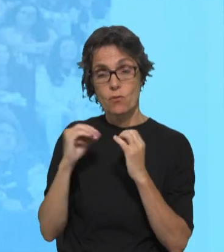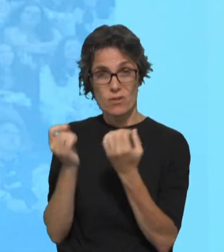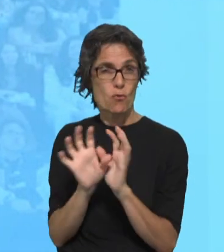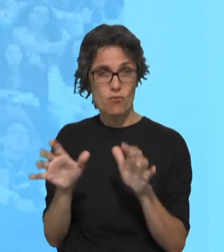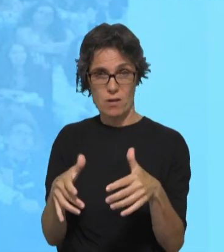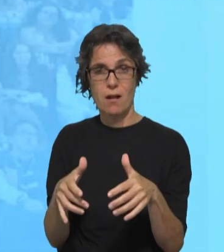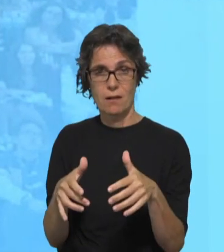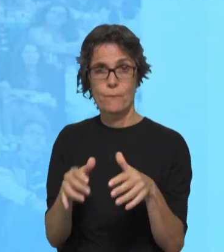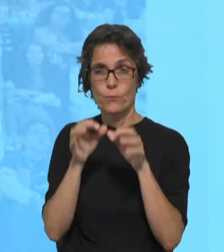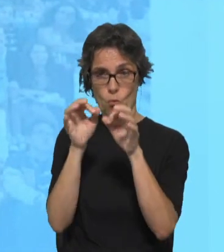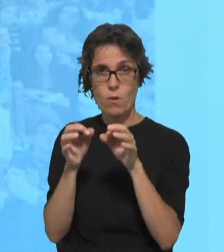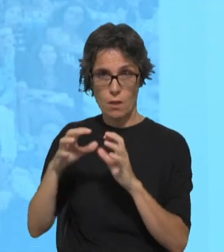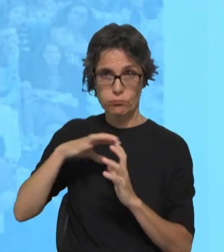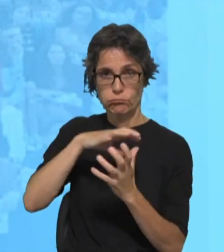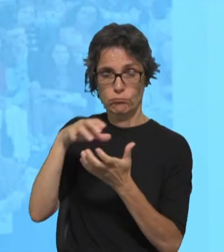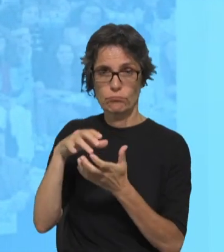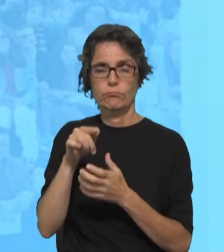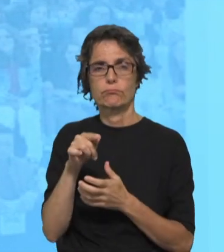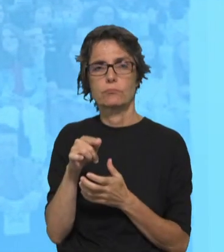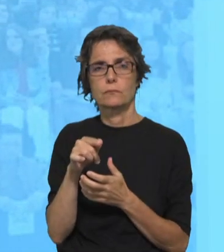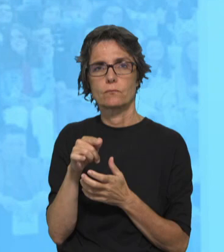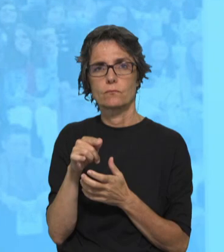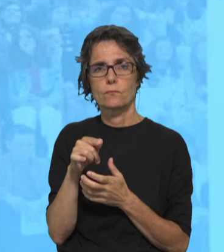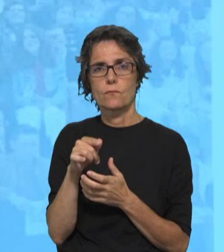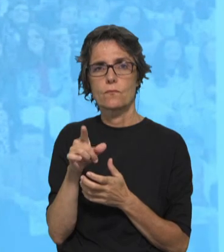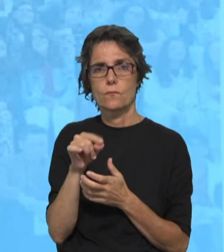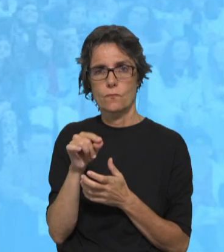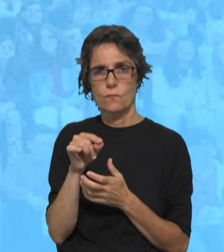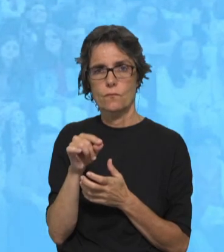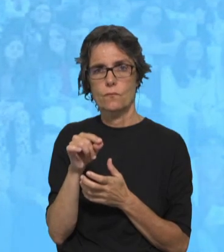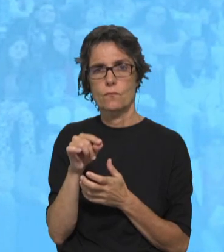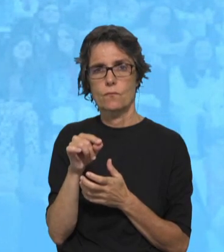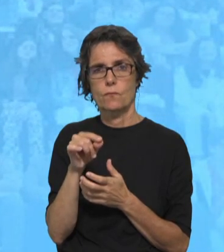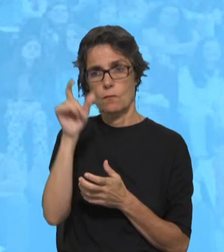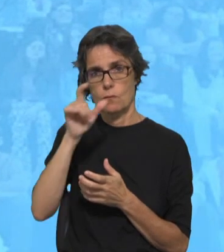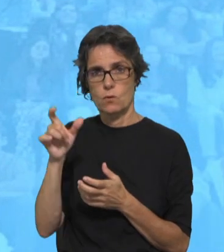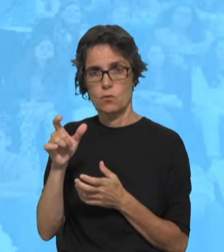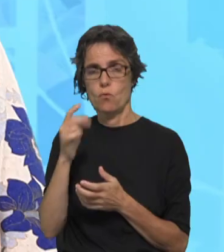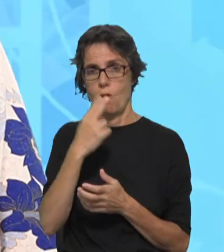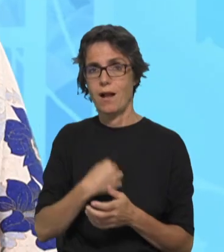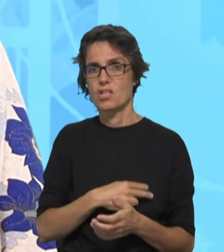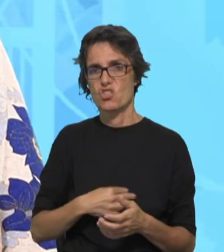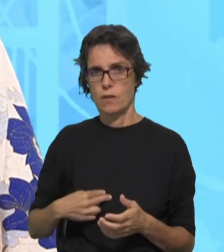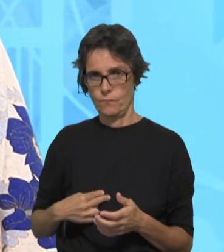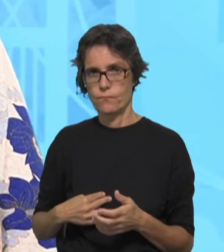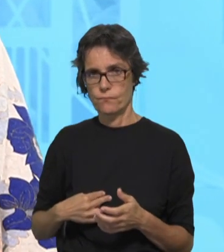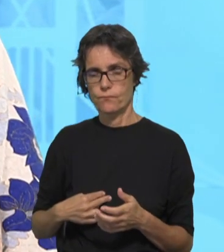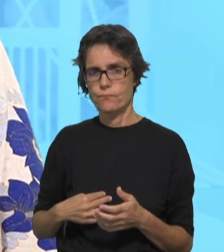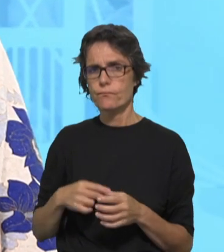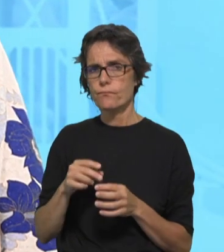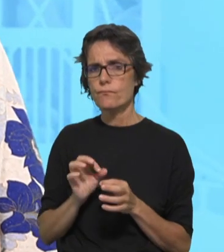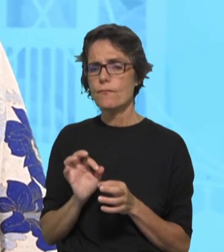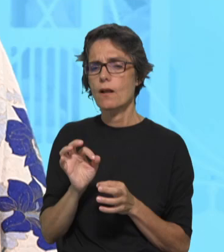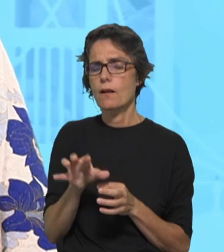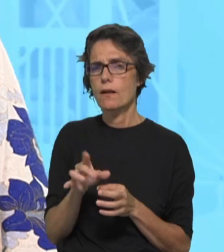do cuidar da casa comum e para os cristãos e as comunidades cristãs com esta particularidade